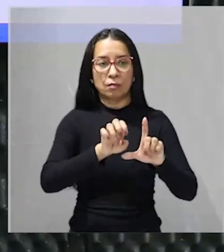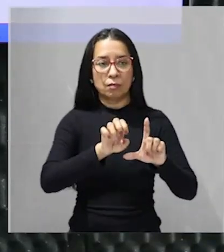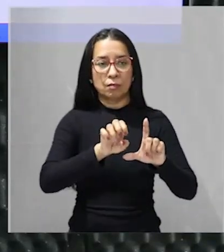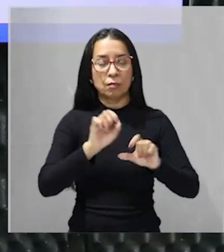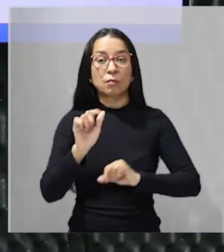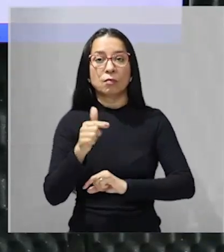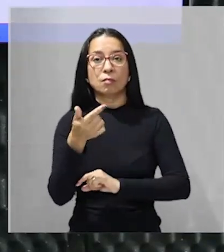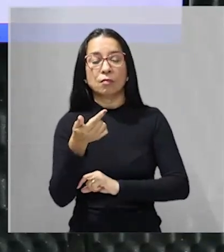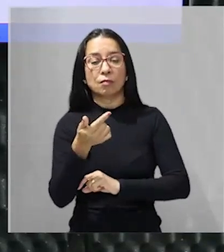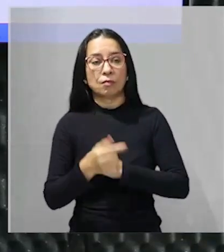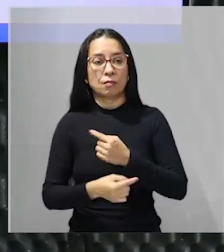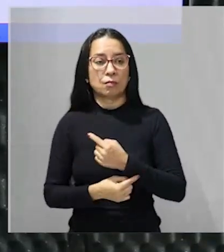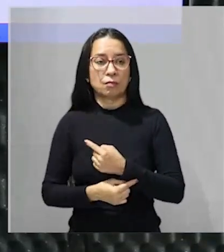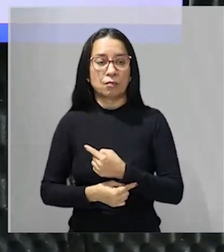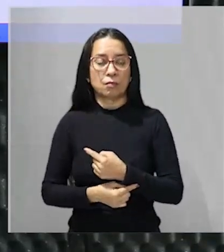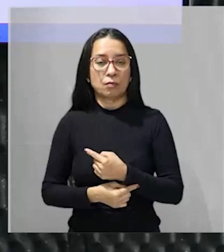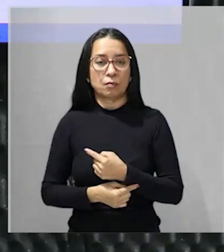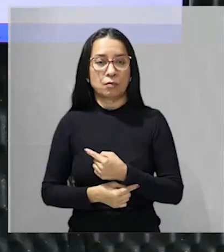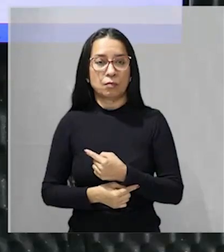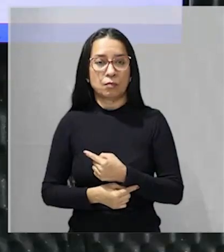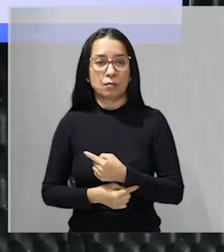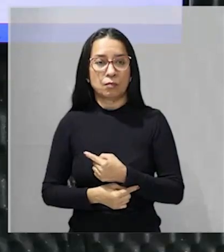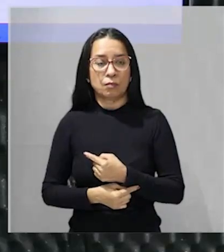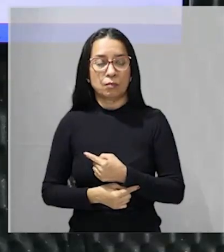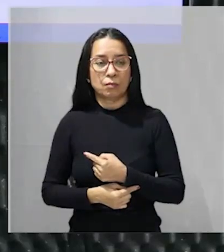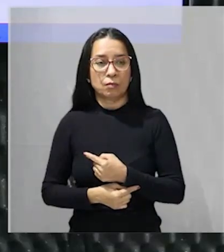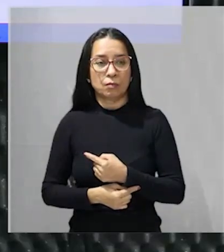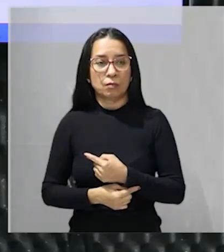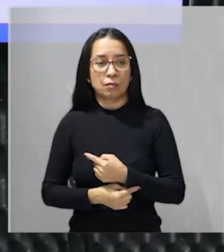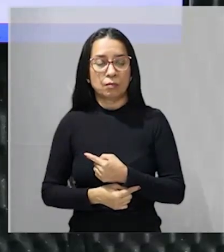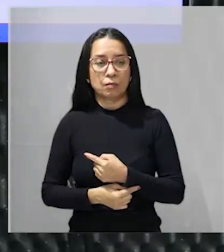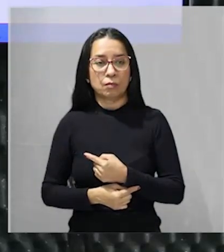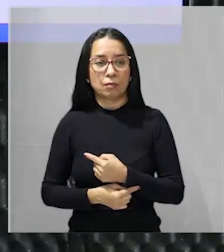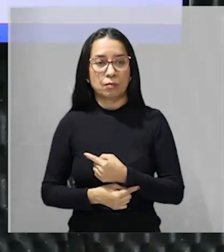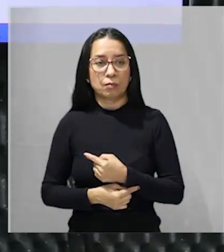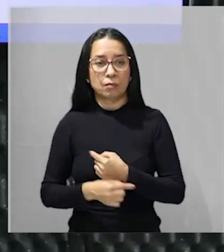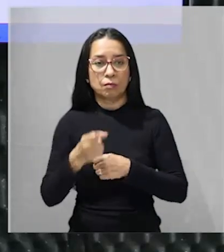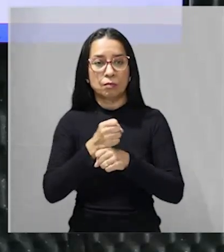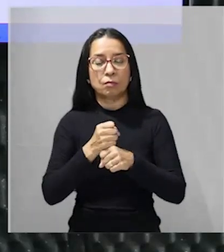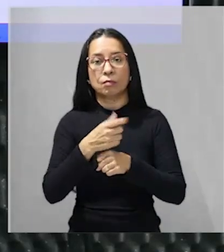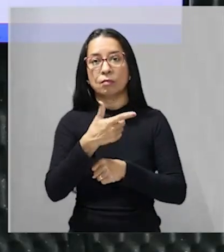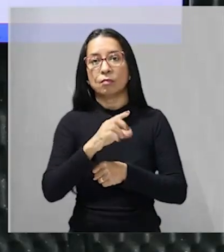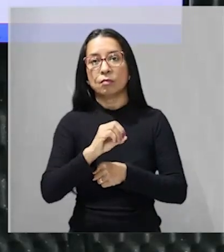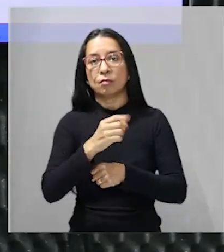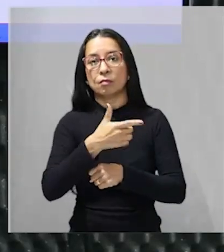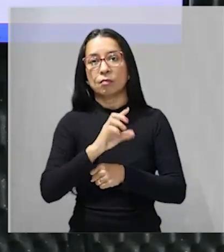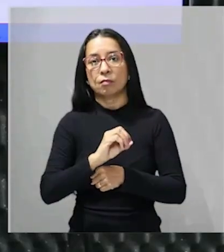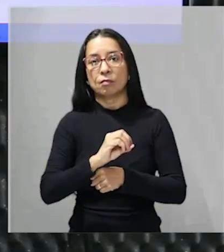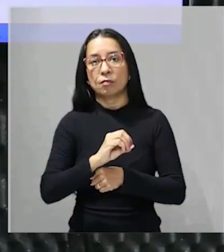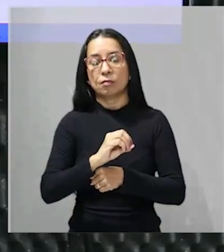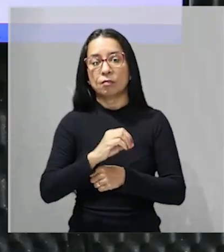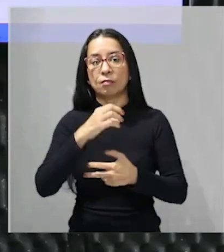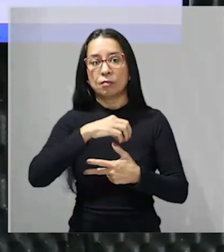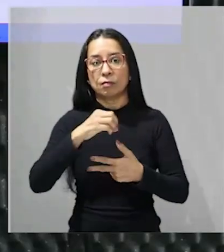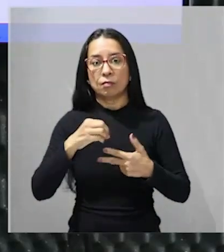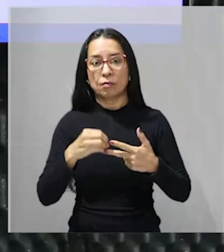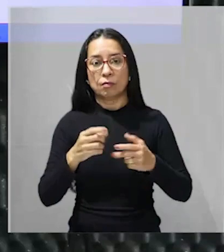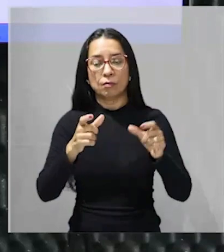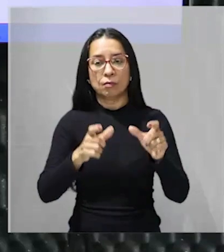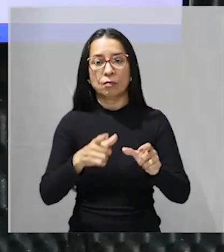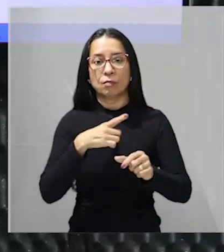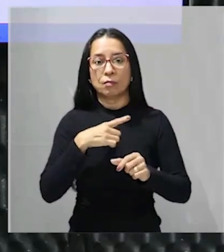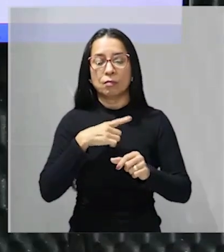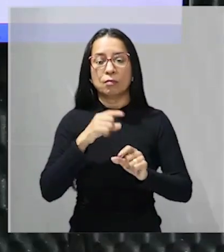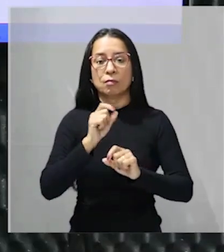temos essa terceira questão que caiu em 2020 no Enem onde o fragmento vai nos